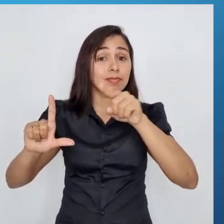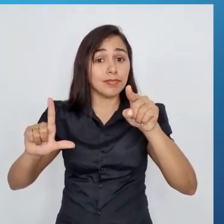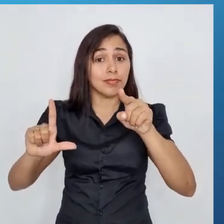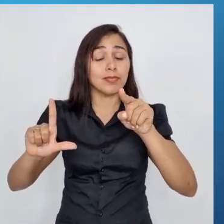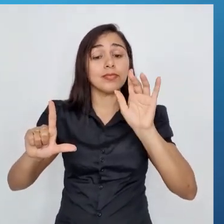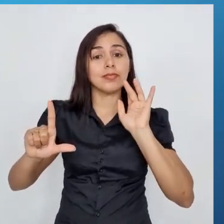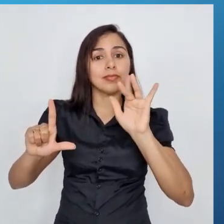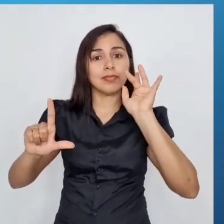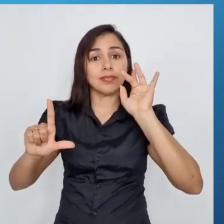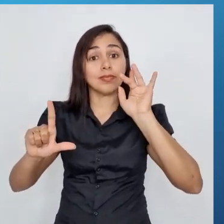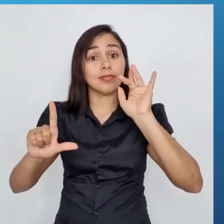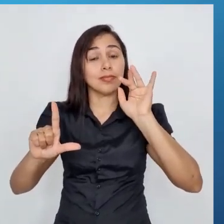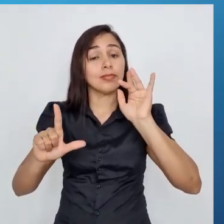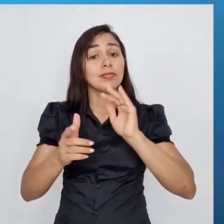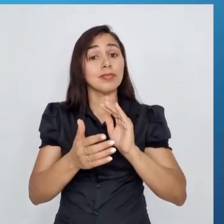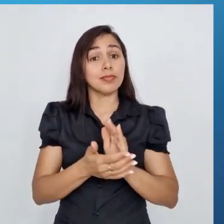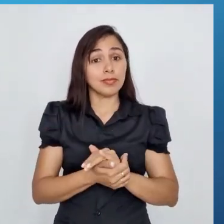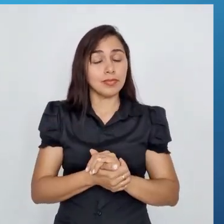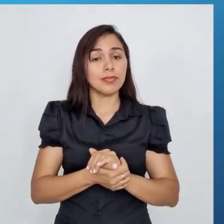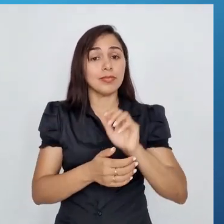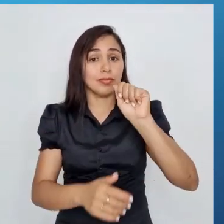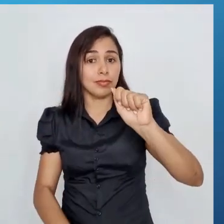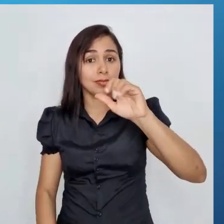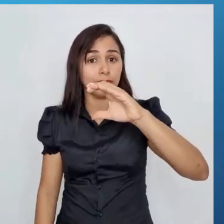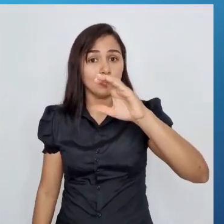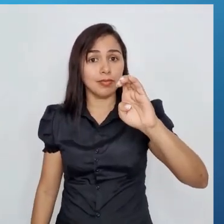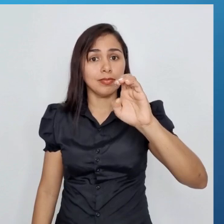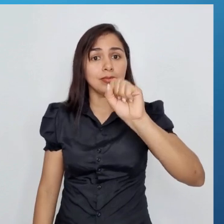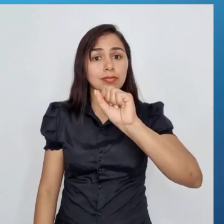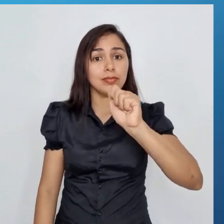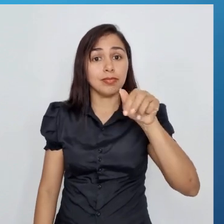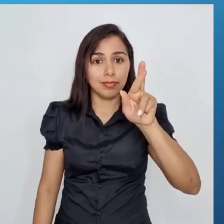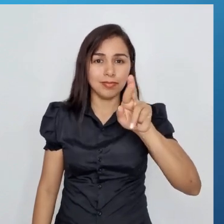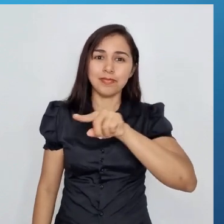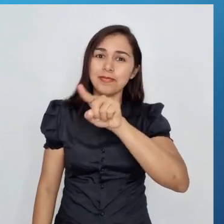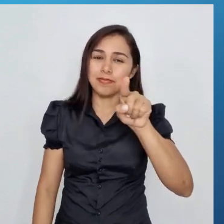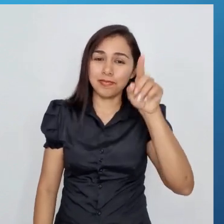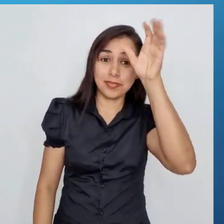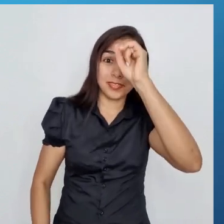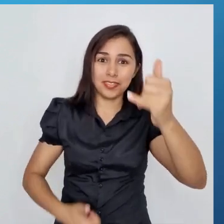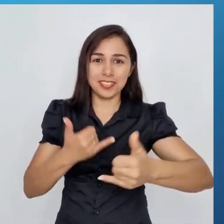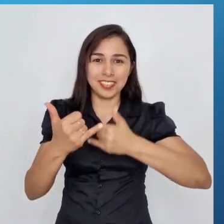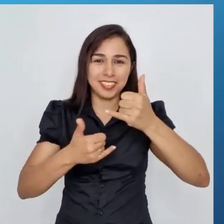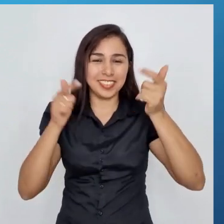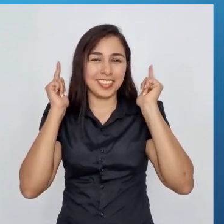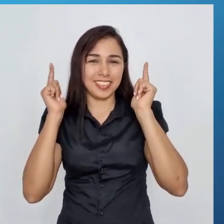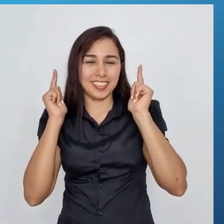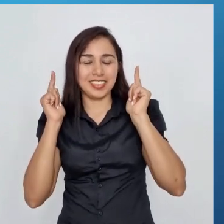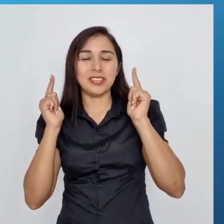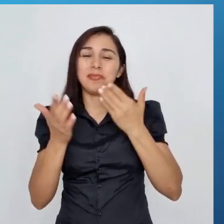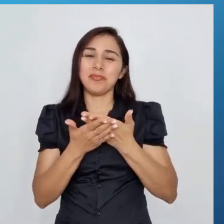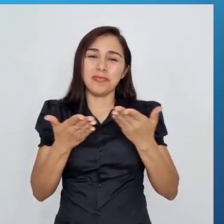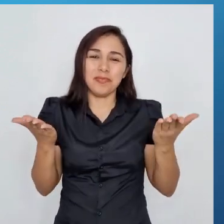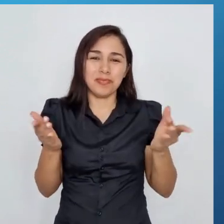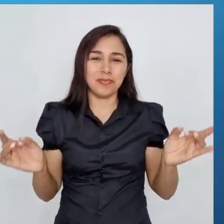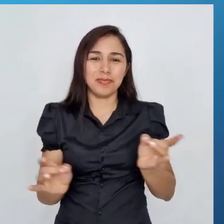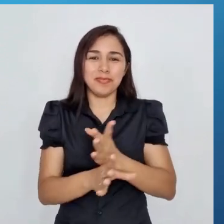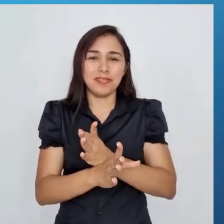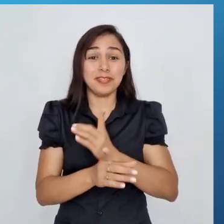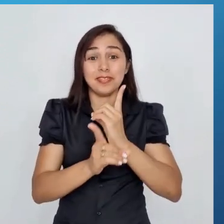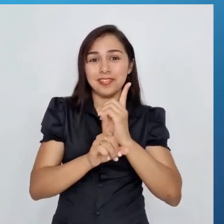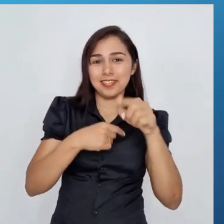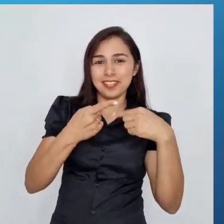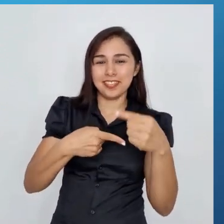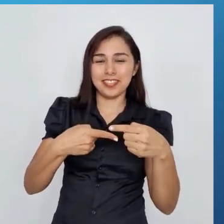em acessar, tá? Você vai aprender brincando e se divertindo. Por hoje é isso, turma. Até o nosso